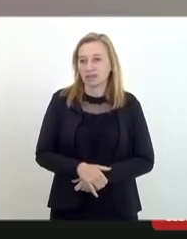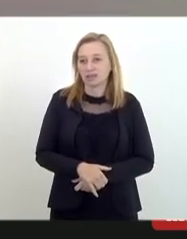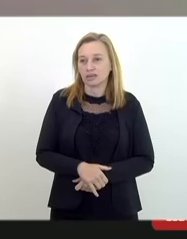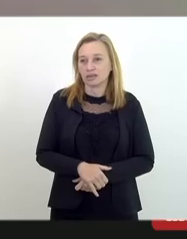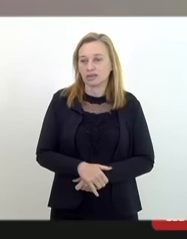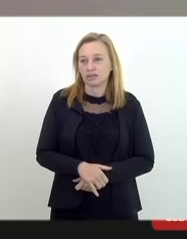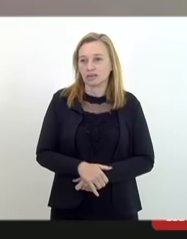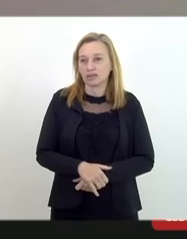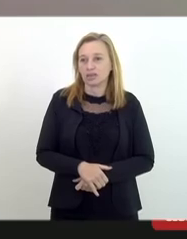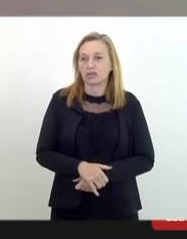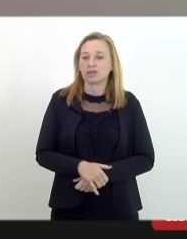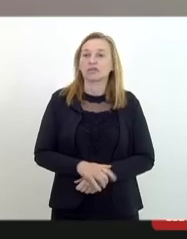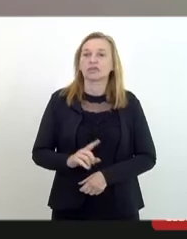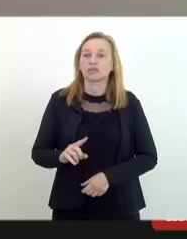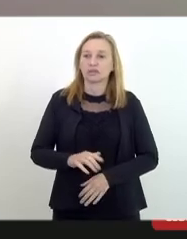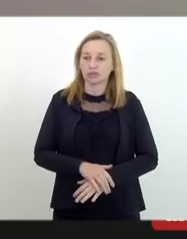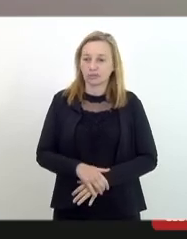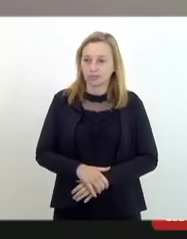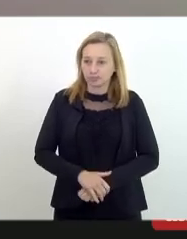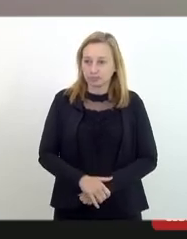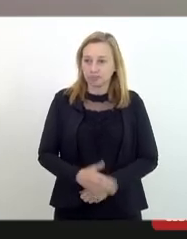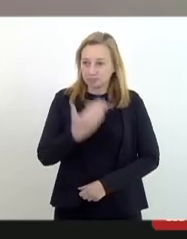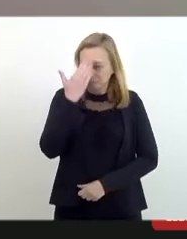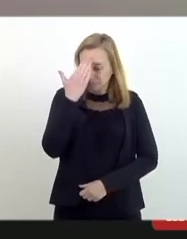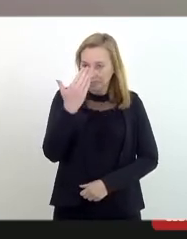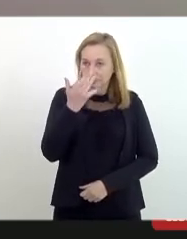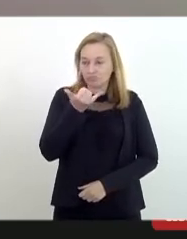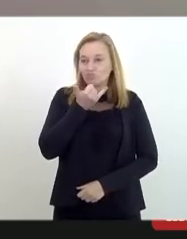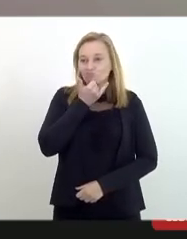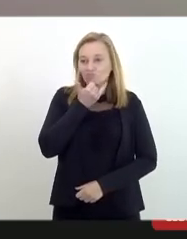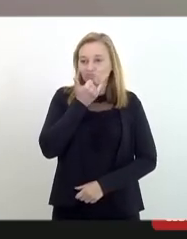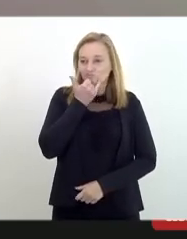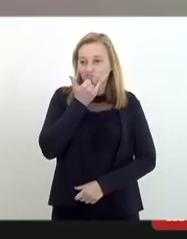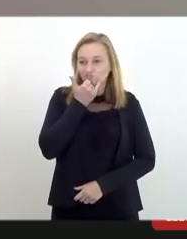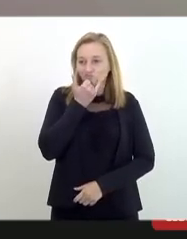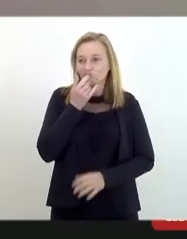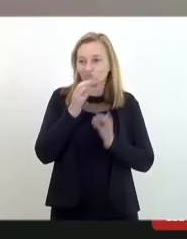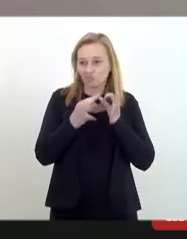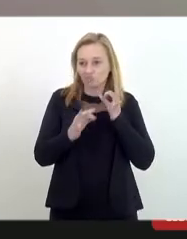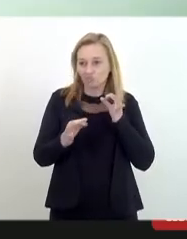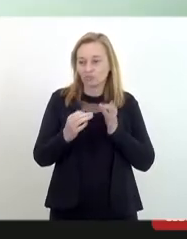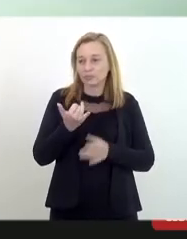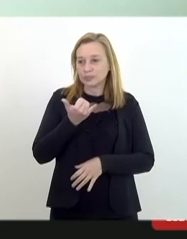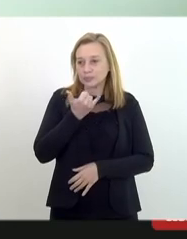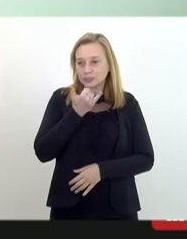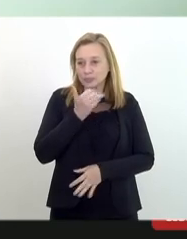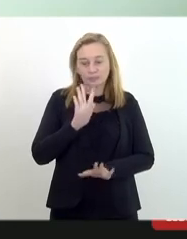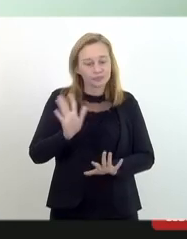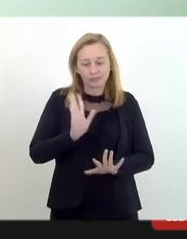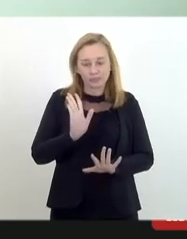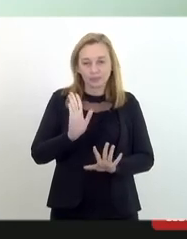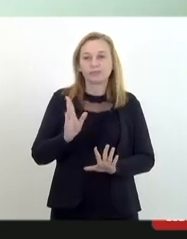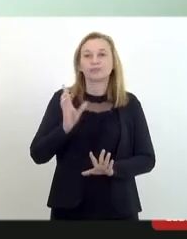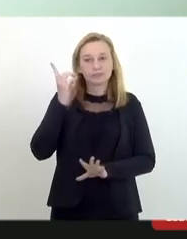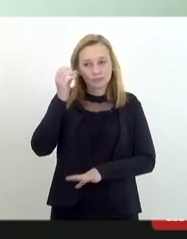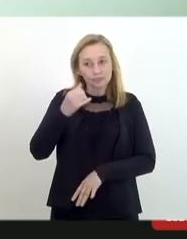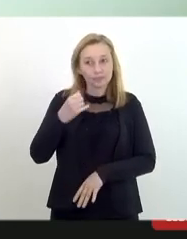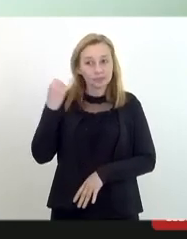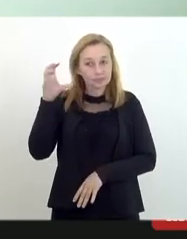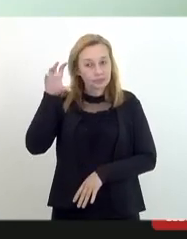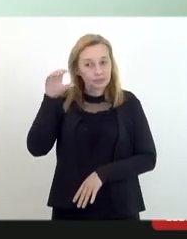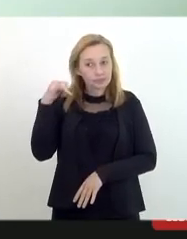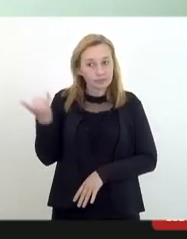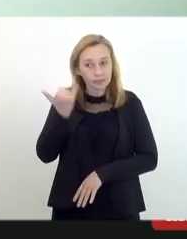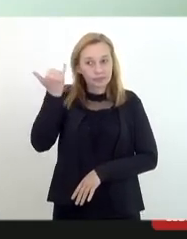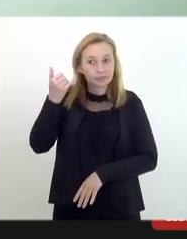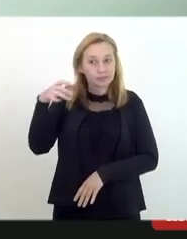integrantes dessa casa legislativa muito obrigado e desculpa por ter me estendido não doutor Jaime foi muito importante ouvi-lo sobretudo quando